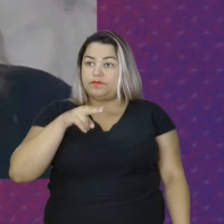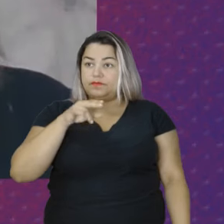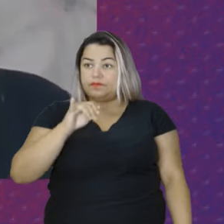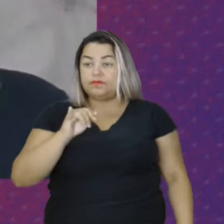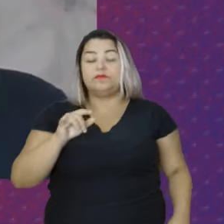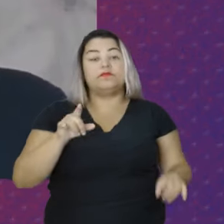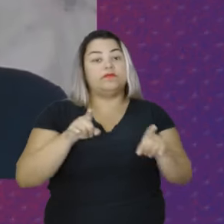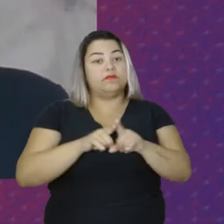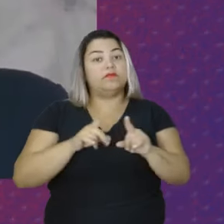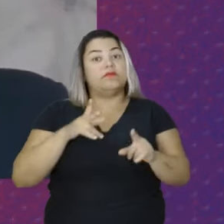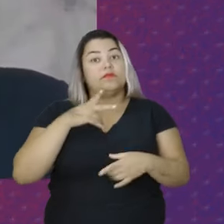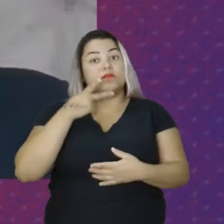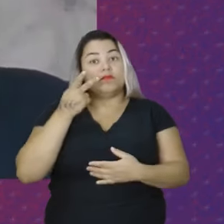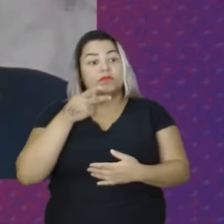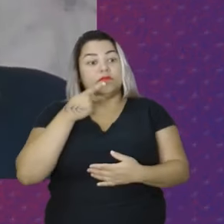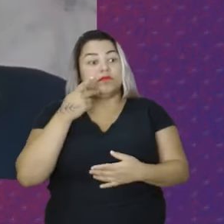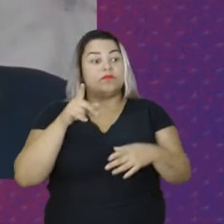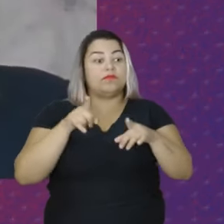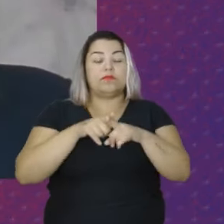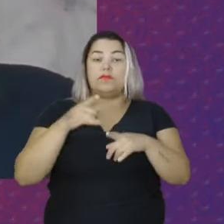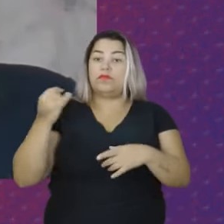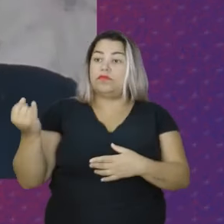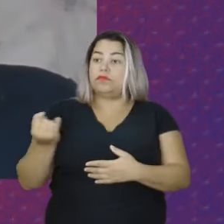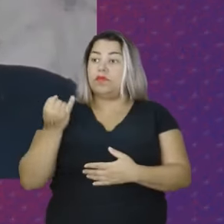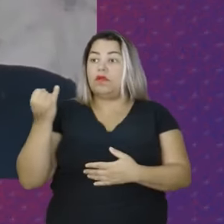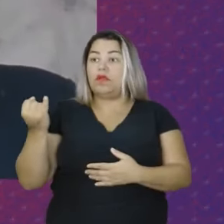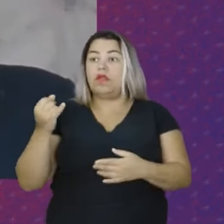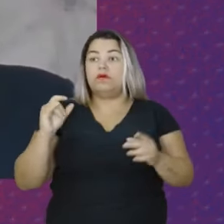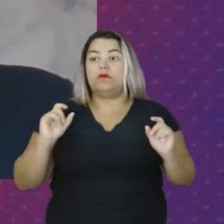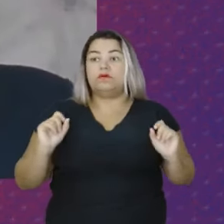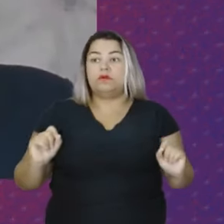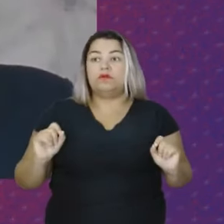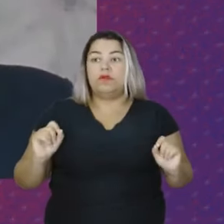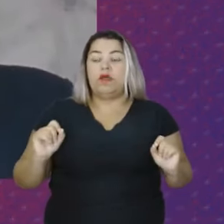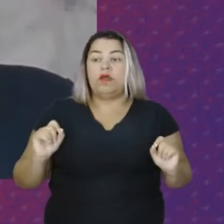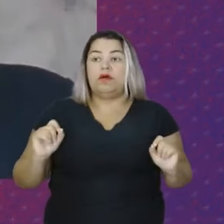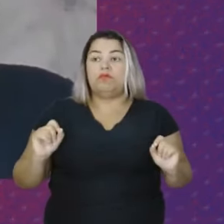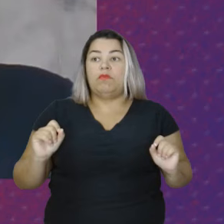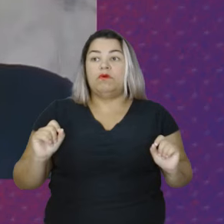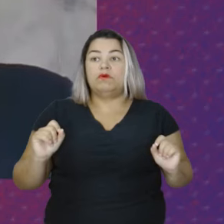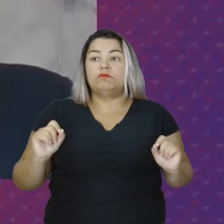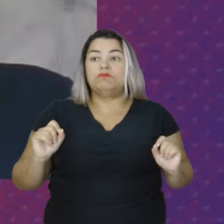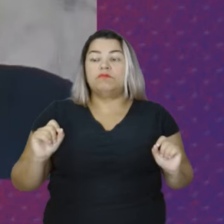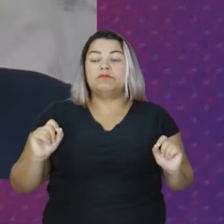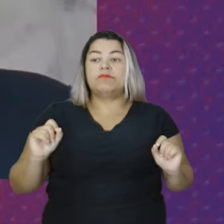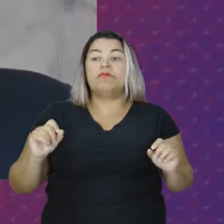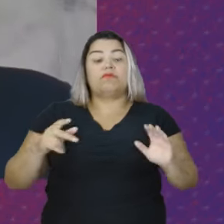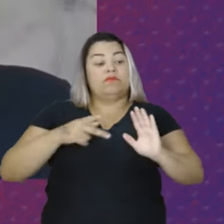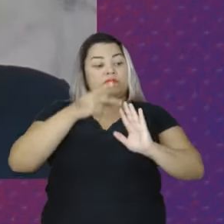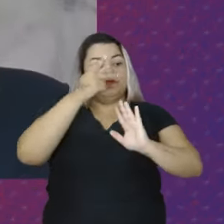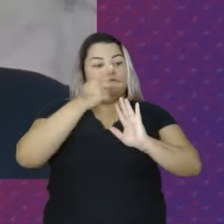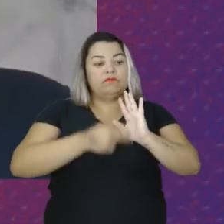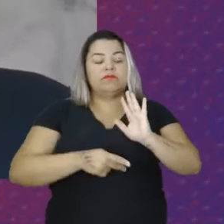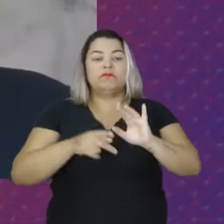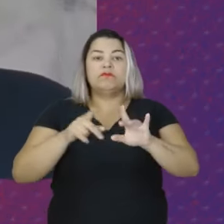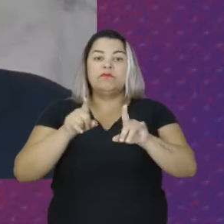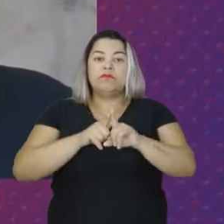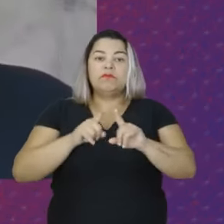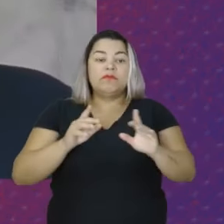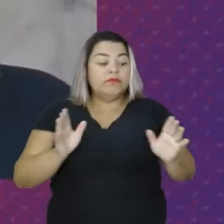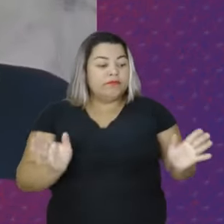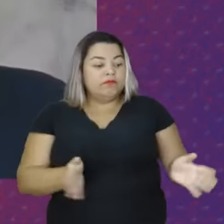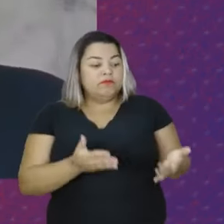pontualmente da importância desses projetos, dessas iniciativas